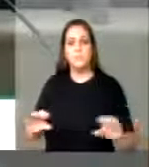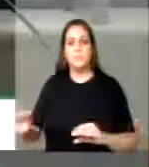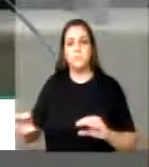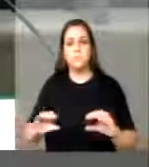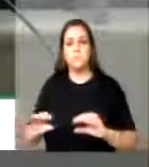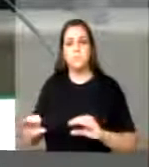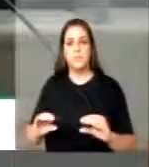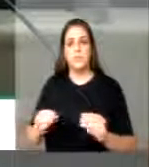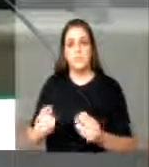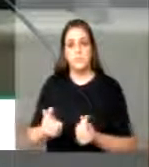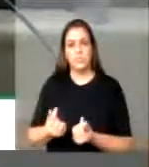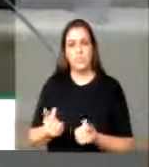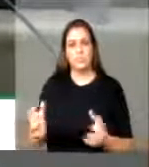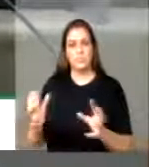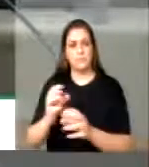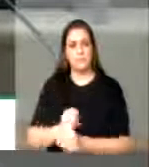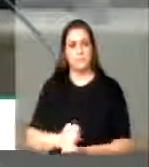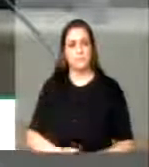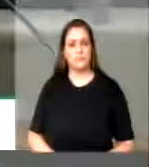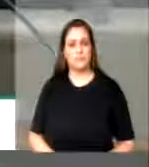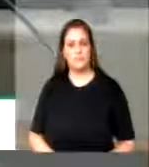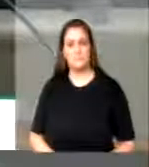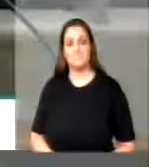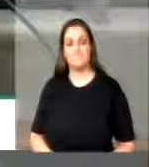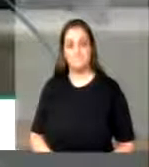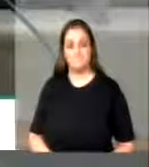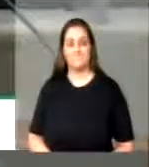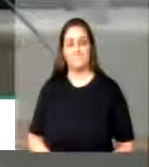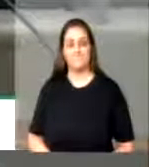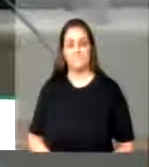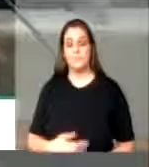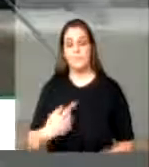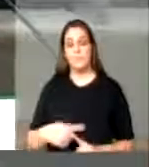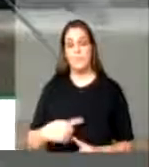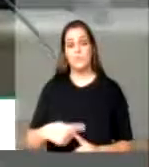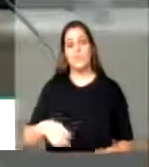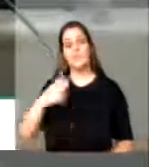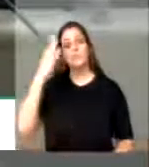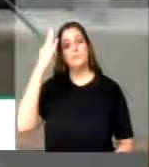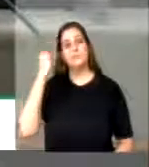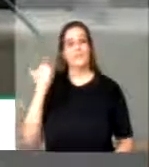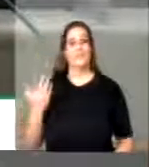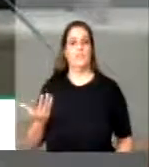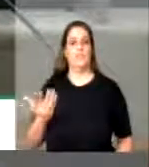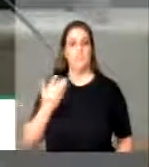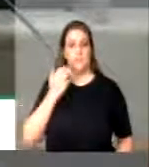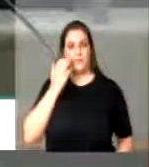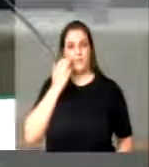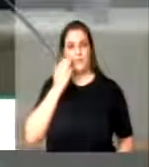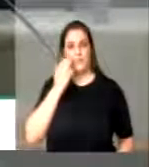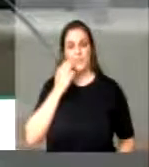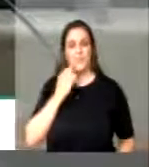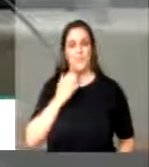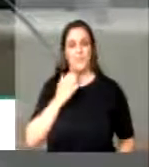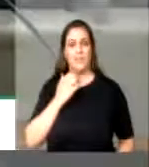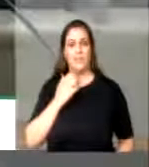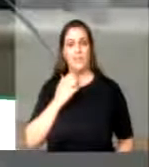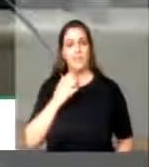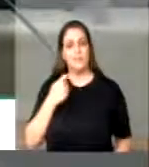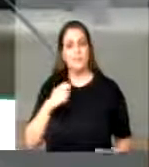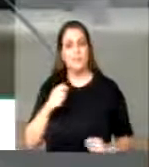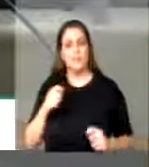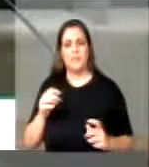se preocupou com o que está vencendo, desmontado agora, neste